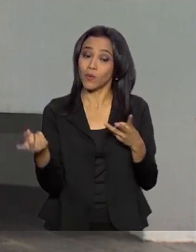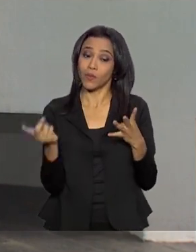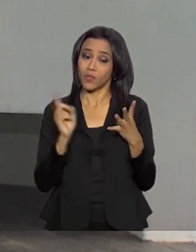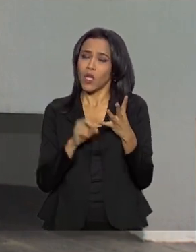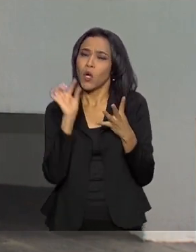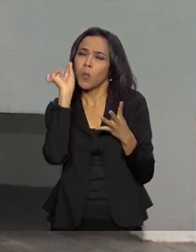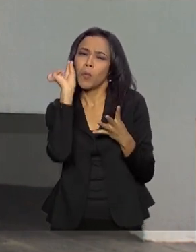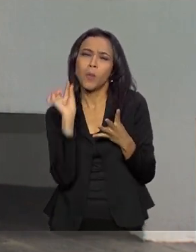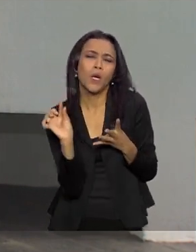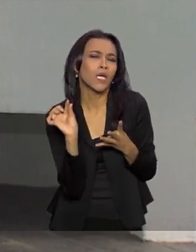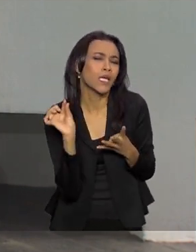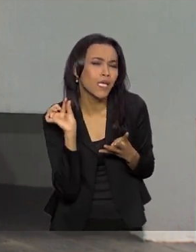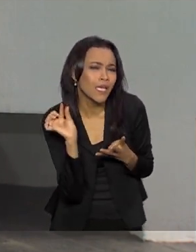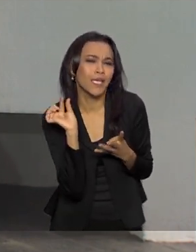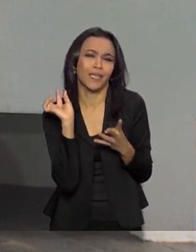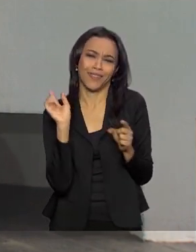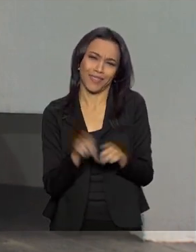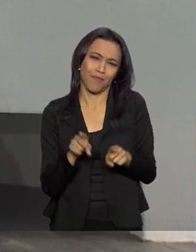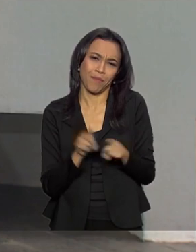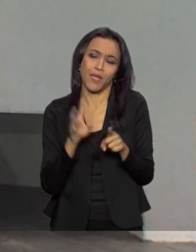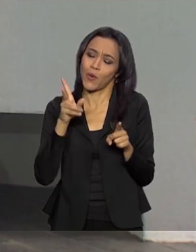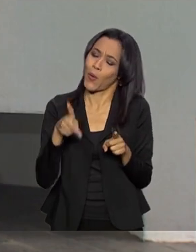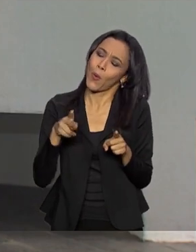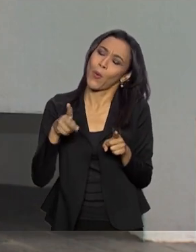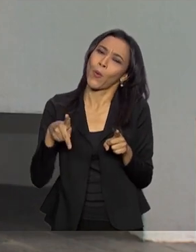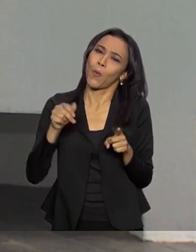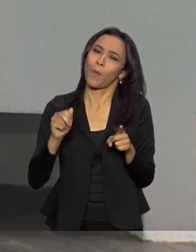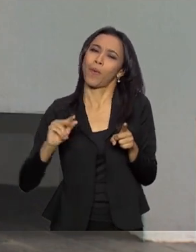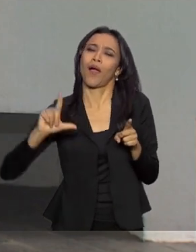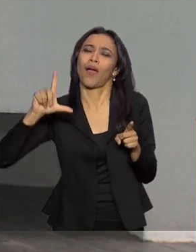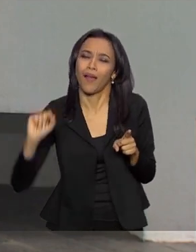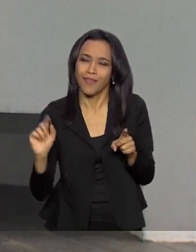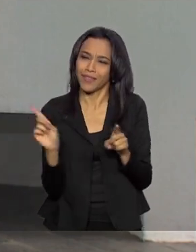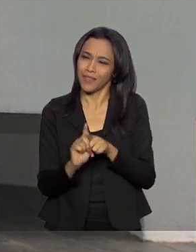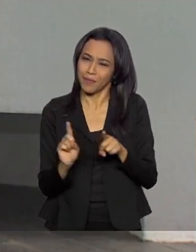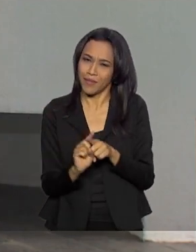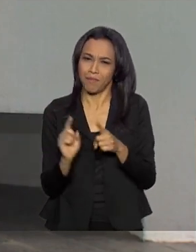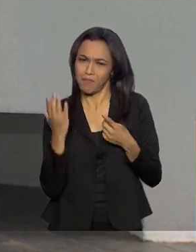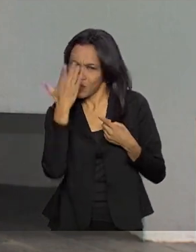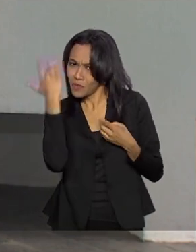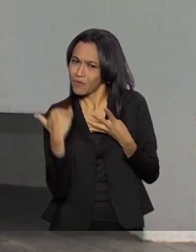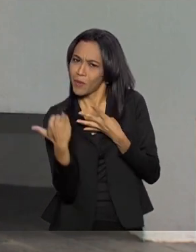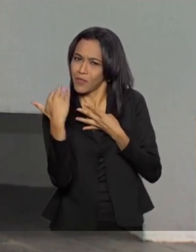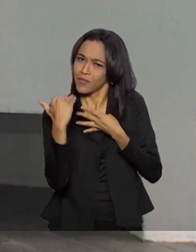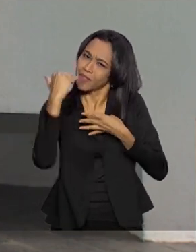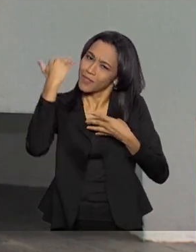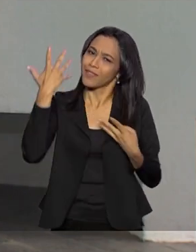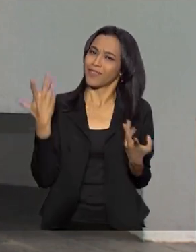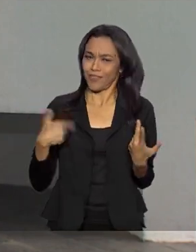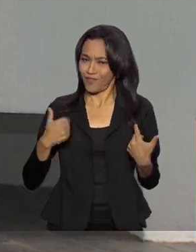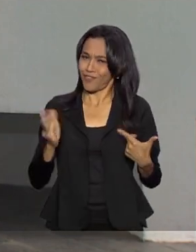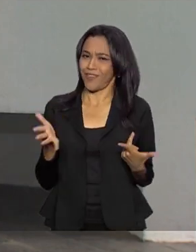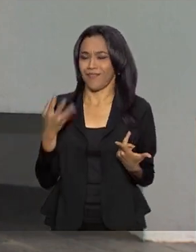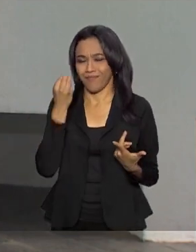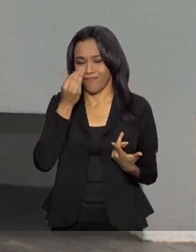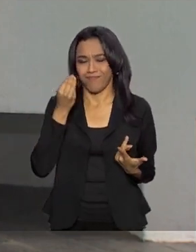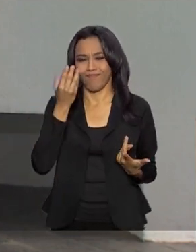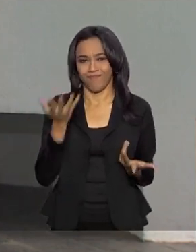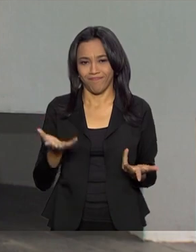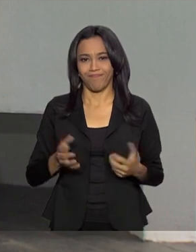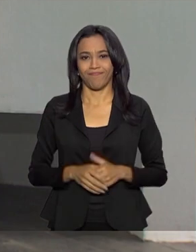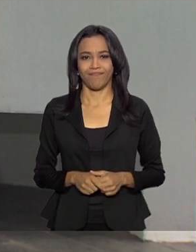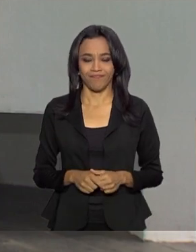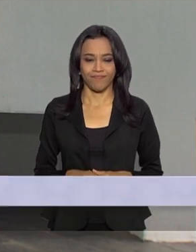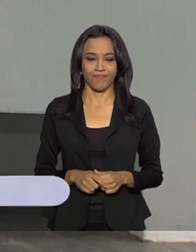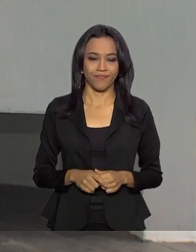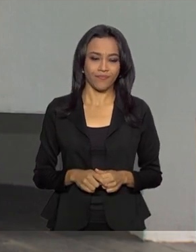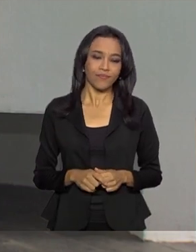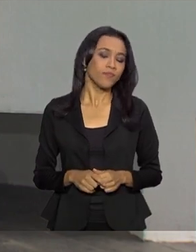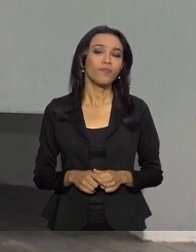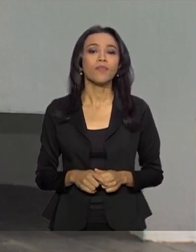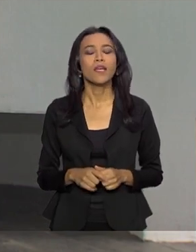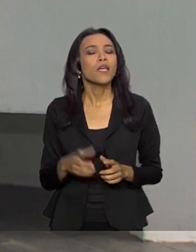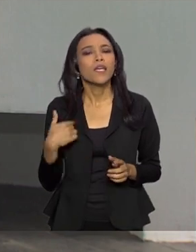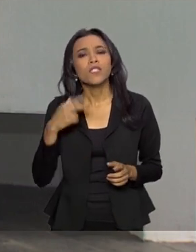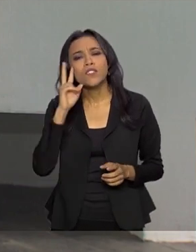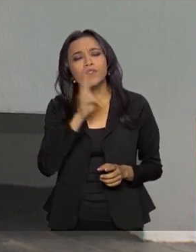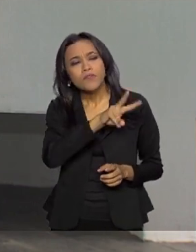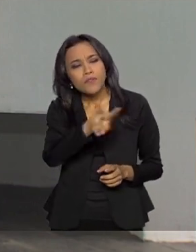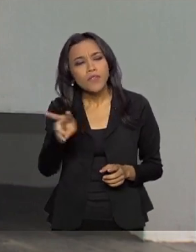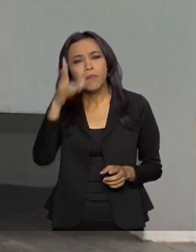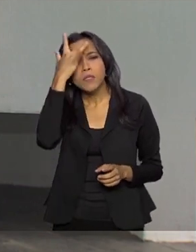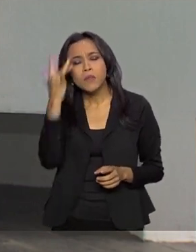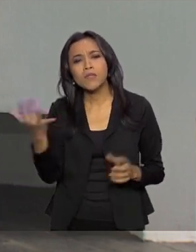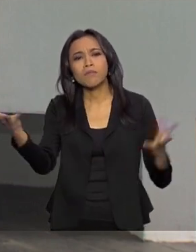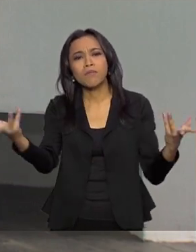Raul